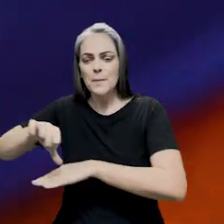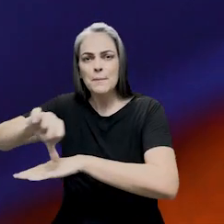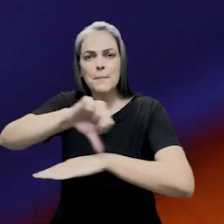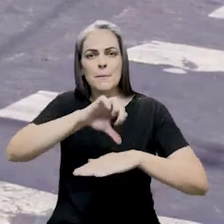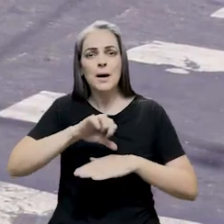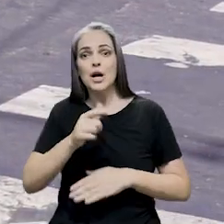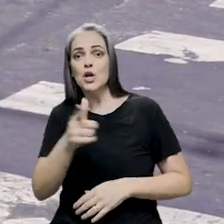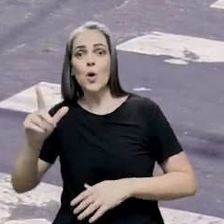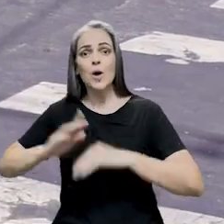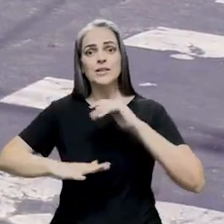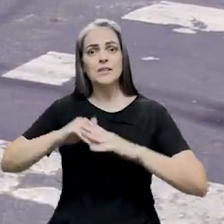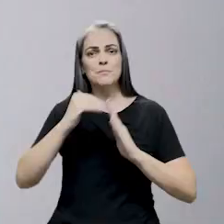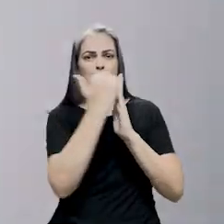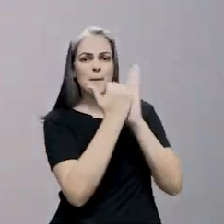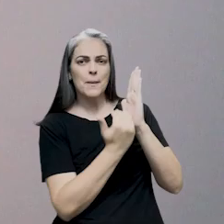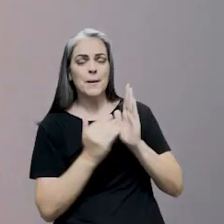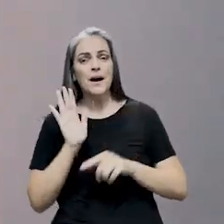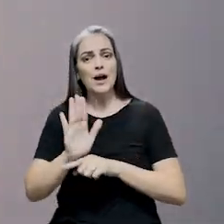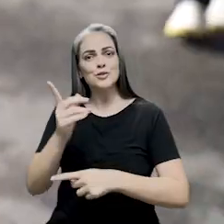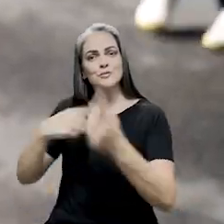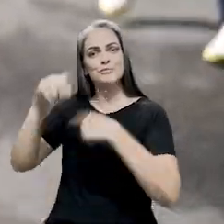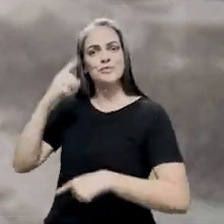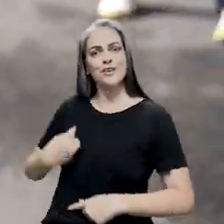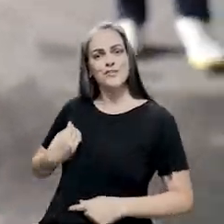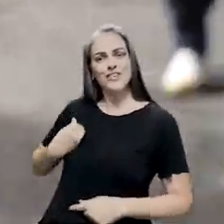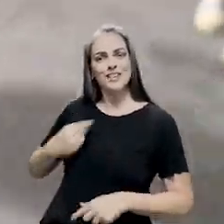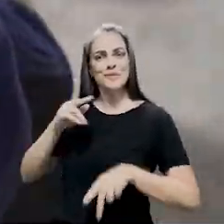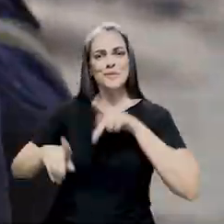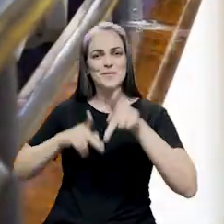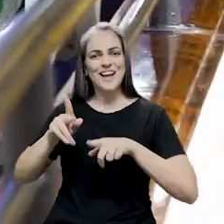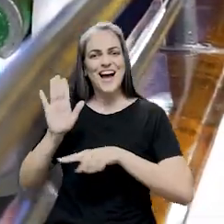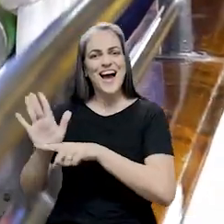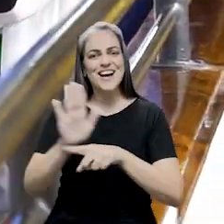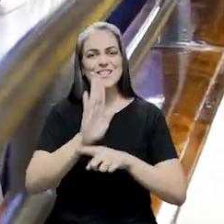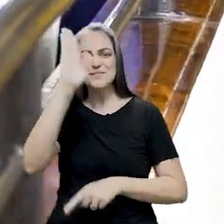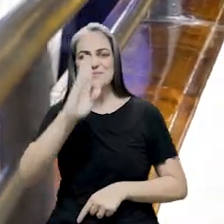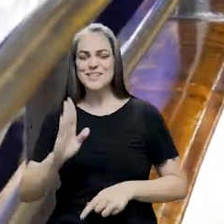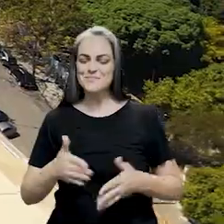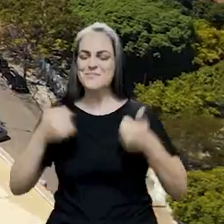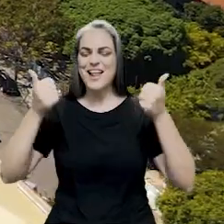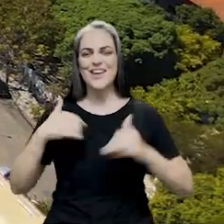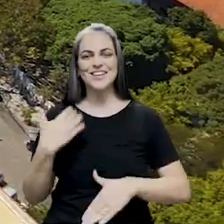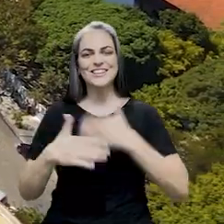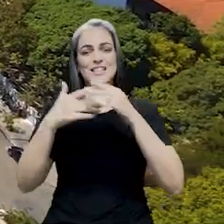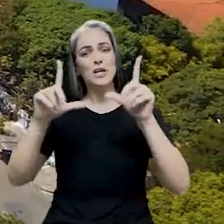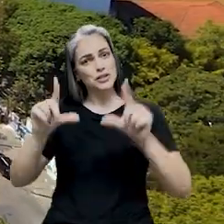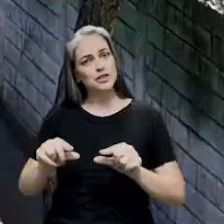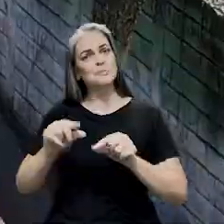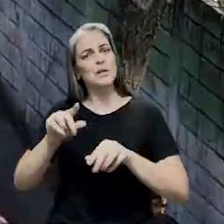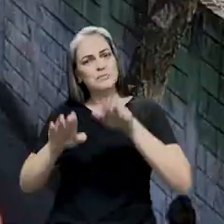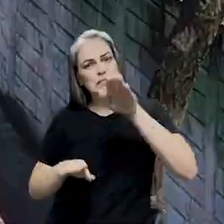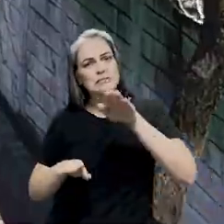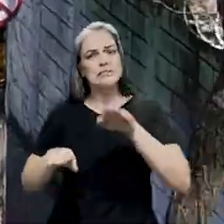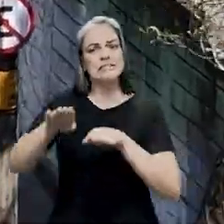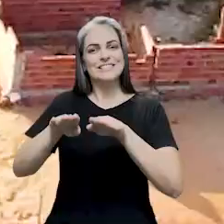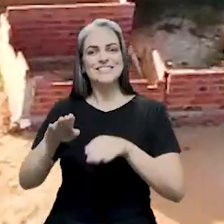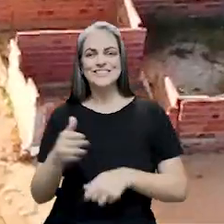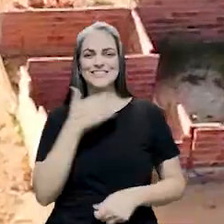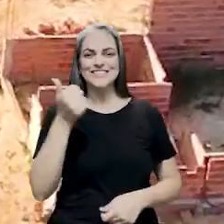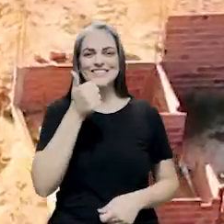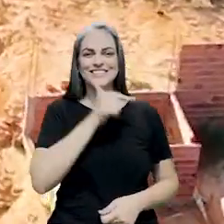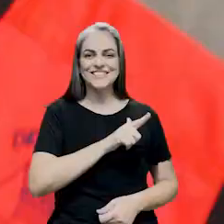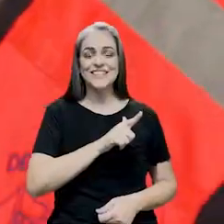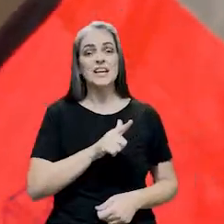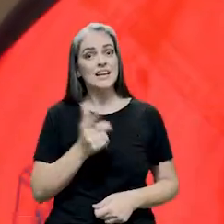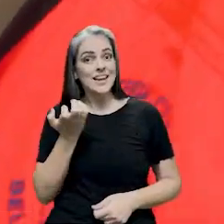risco, entre outras práticas que mudam a vida das pessoas que contribuem para um país mais desenvolvido e com menos desigualdades sociais.